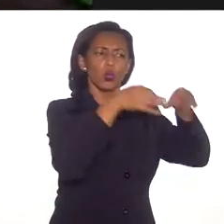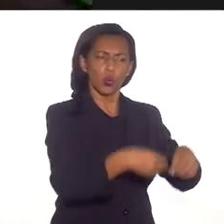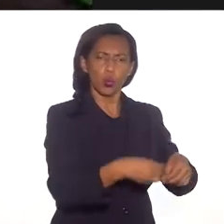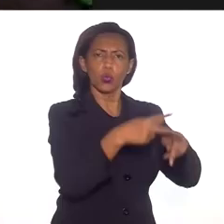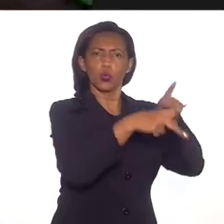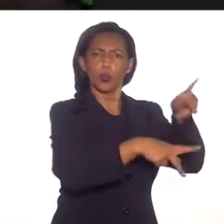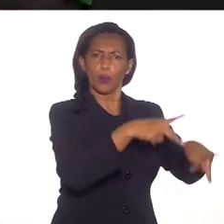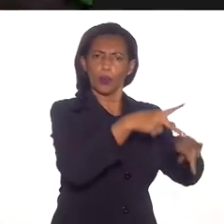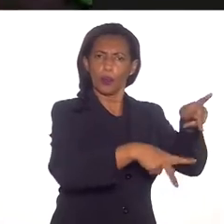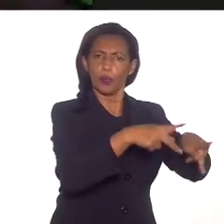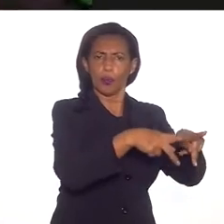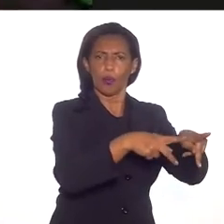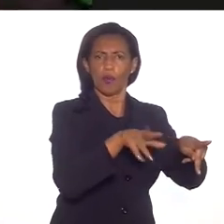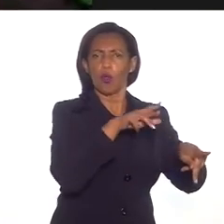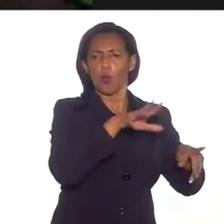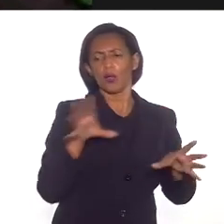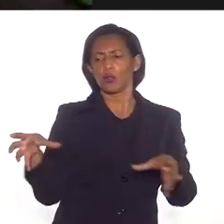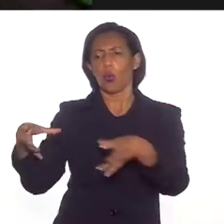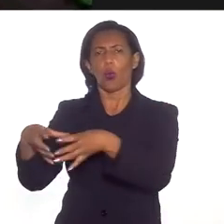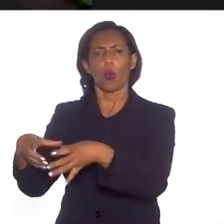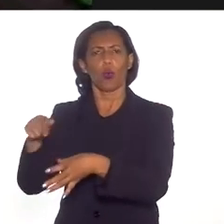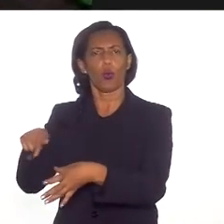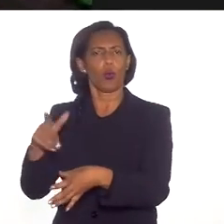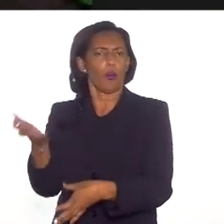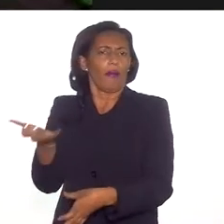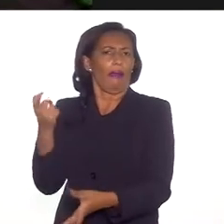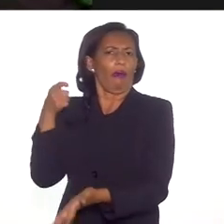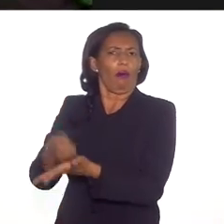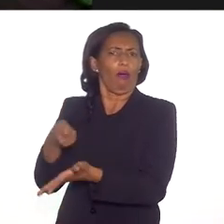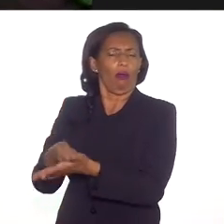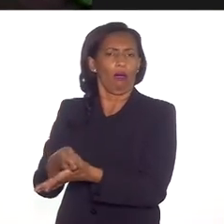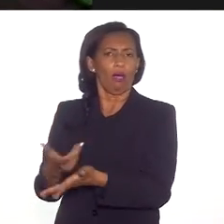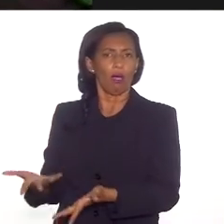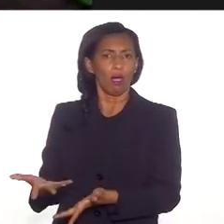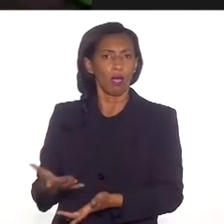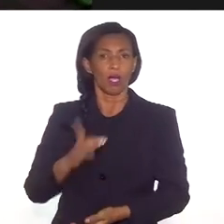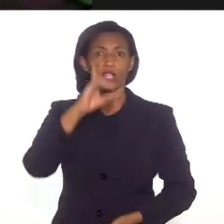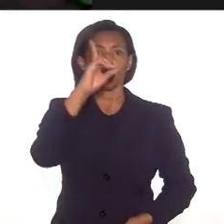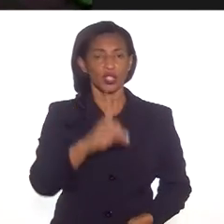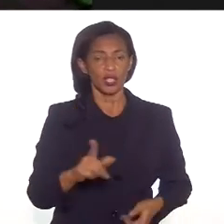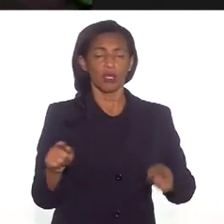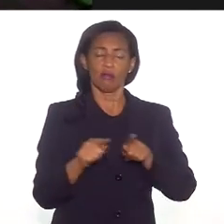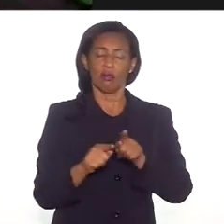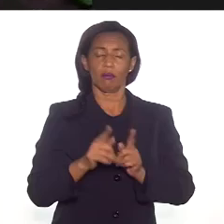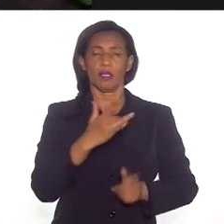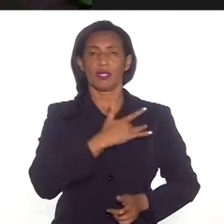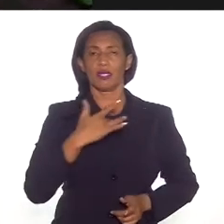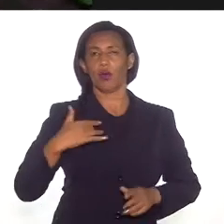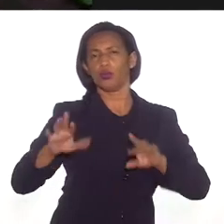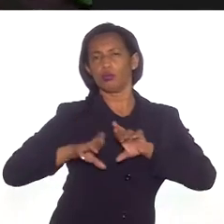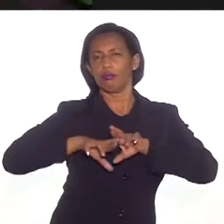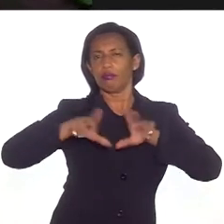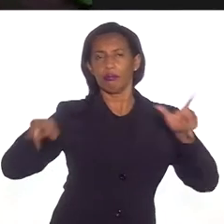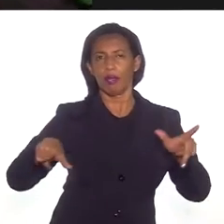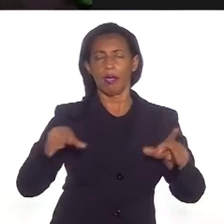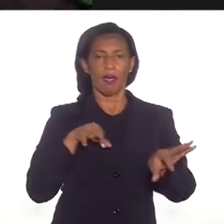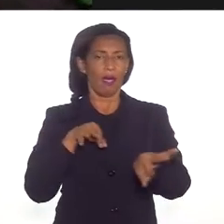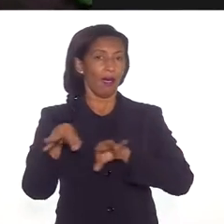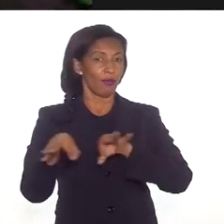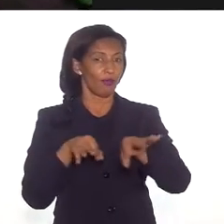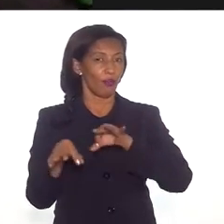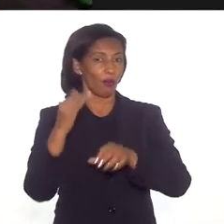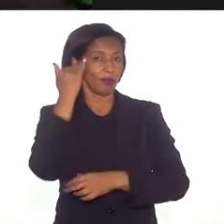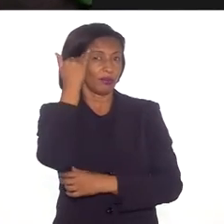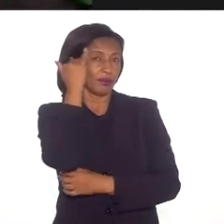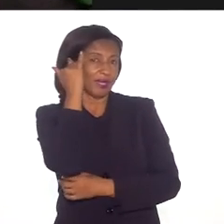o meu povo sabe, não apenas o que o Ocidente sabe. Outro direito foi da saúde diferenciada. diferenciada. O modo